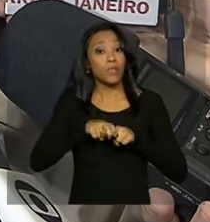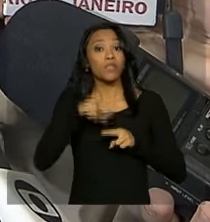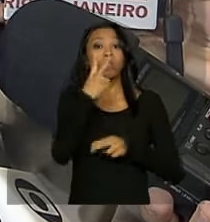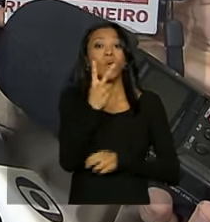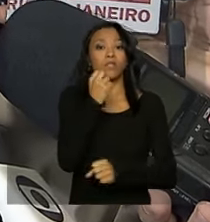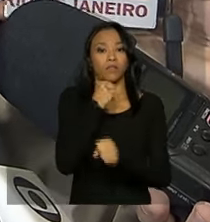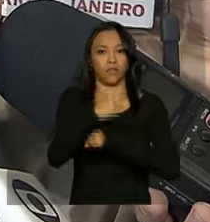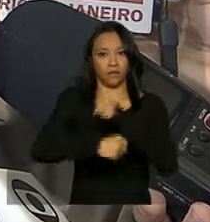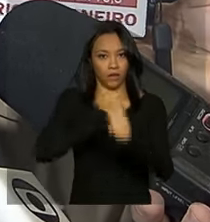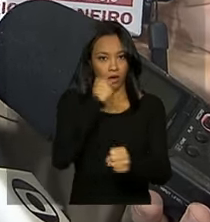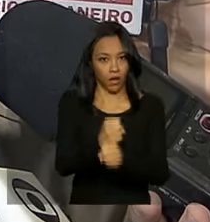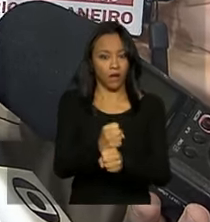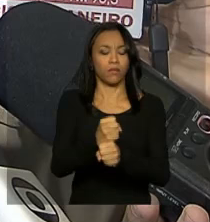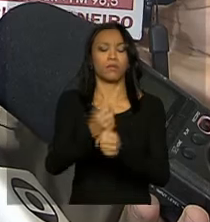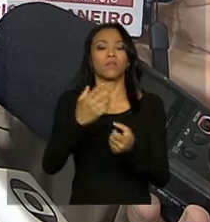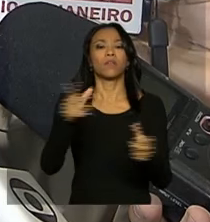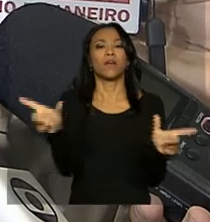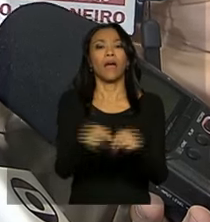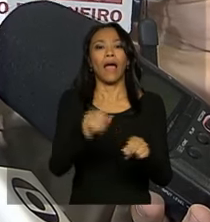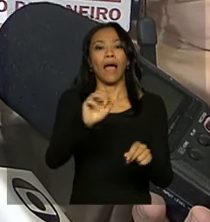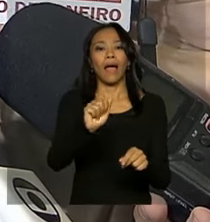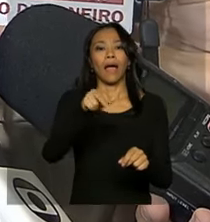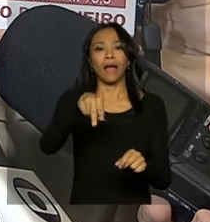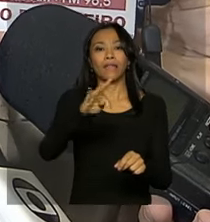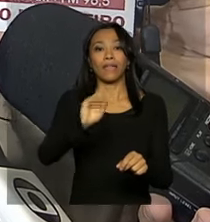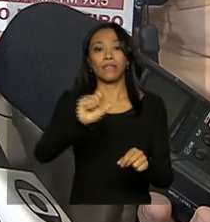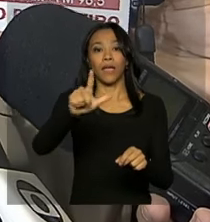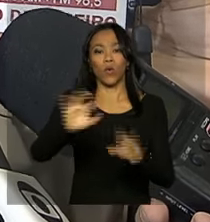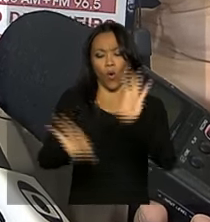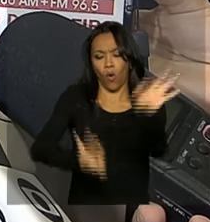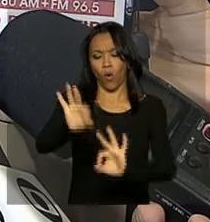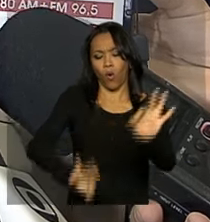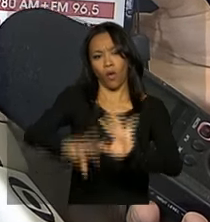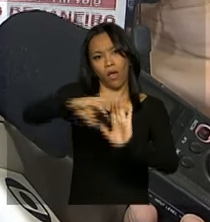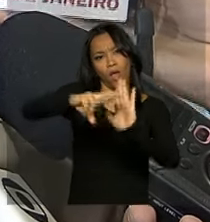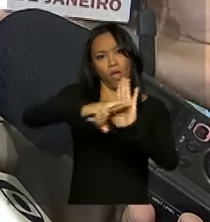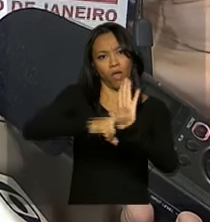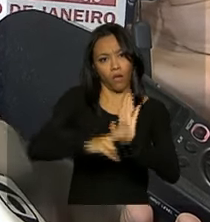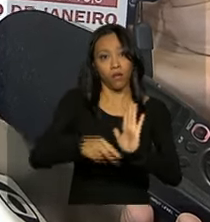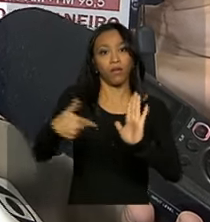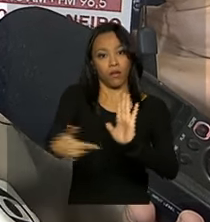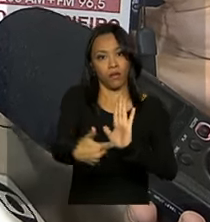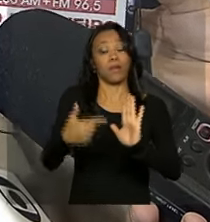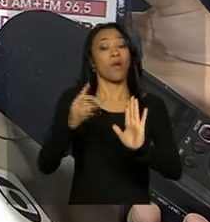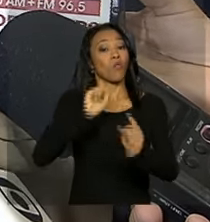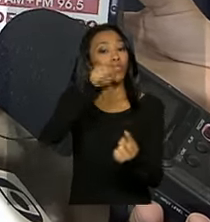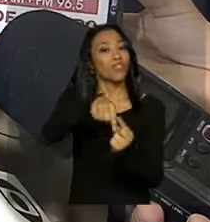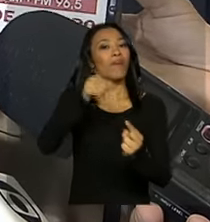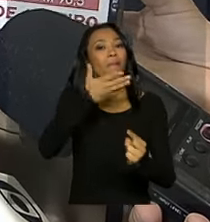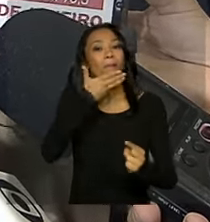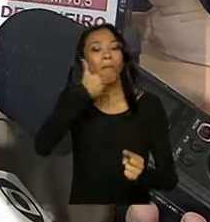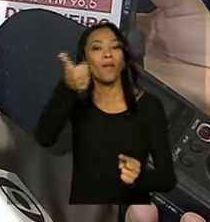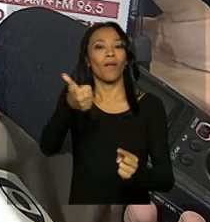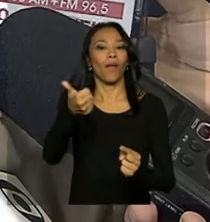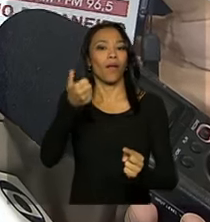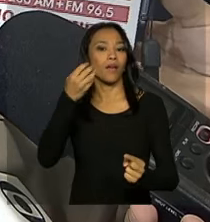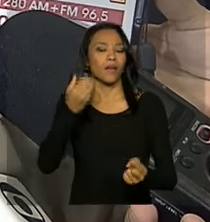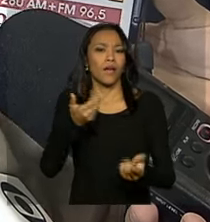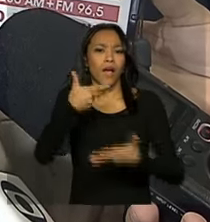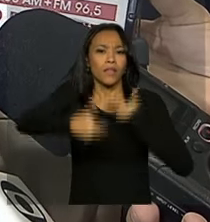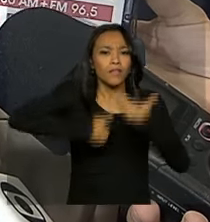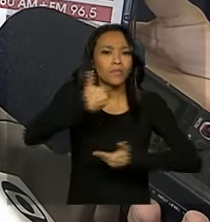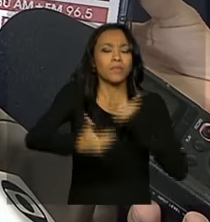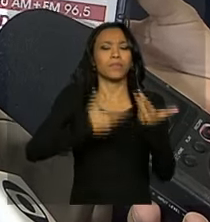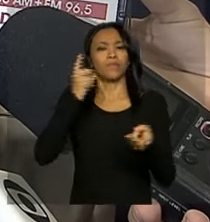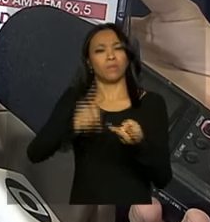começou a implementar o Regulamento Geral de Direitos do Consumidor. É com ele que a Anatel pretende melhorar os canais de atendimento. Ele trouxe